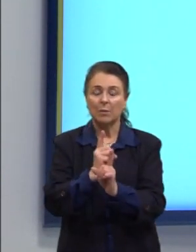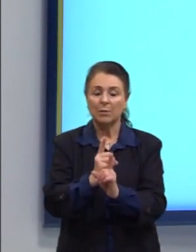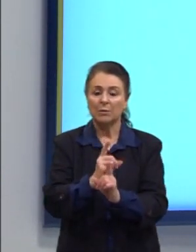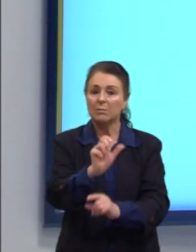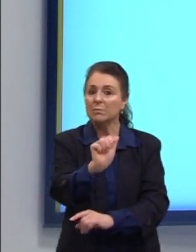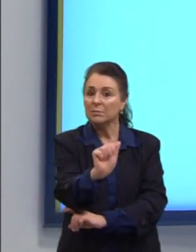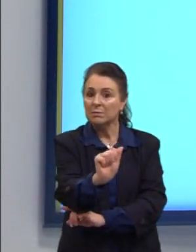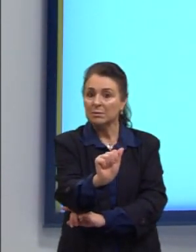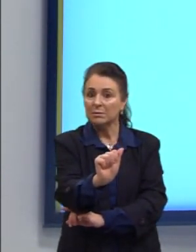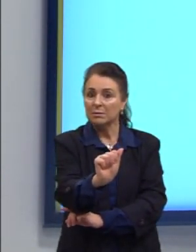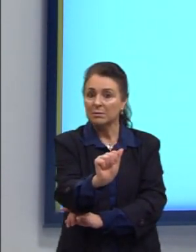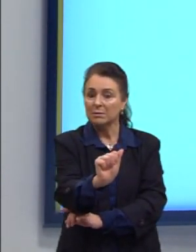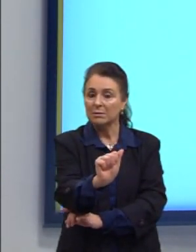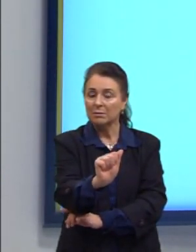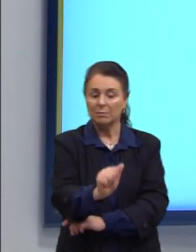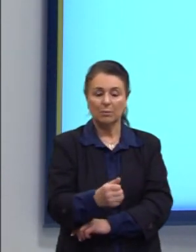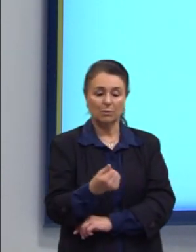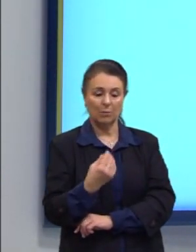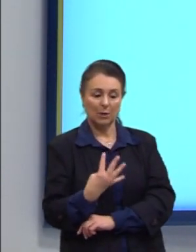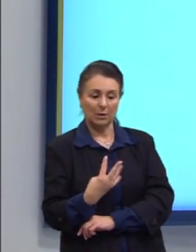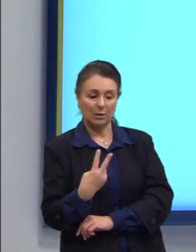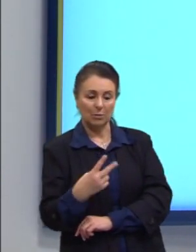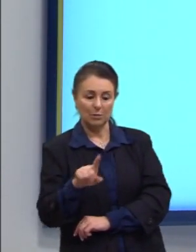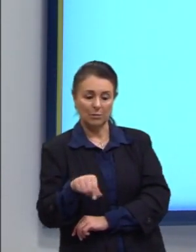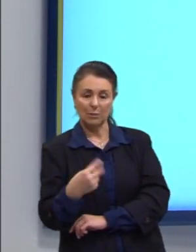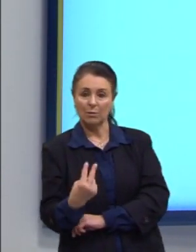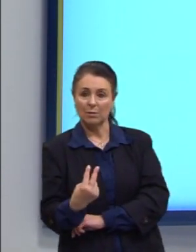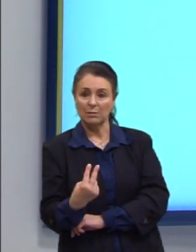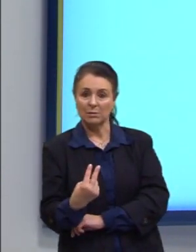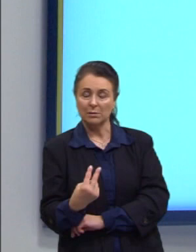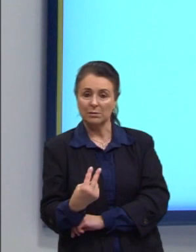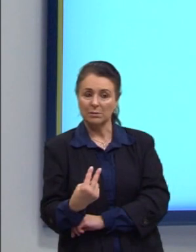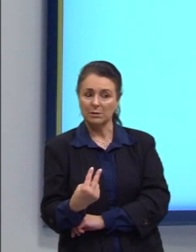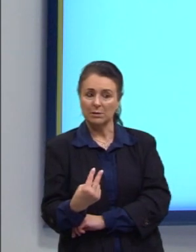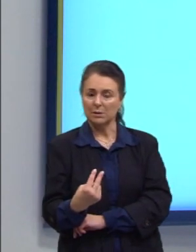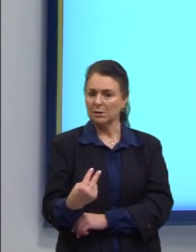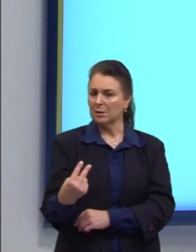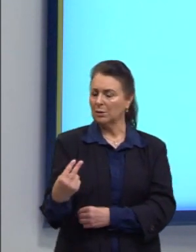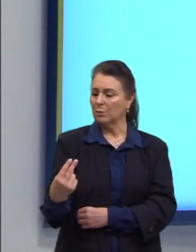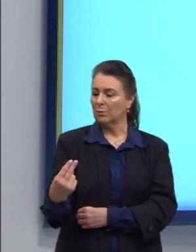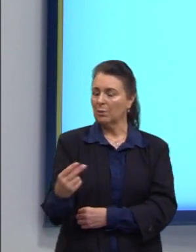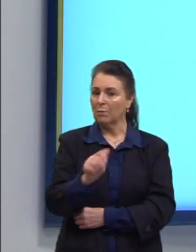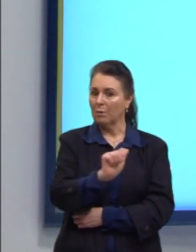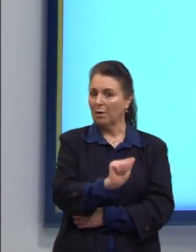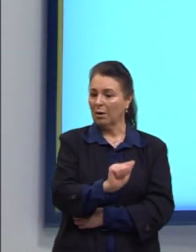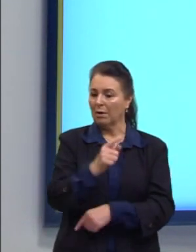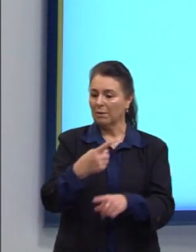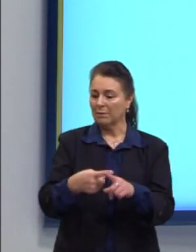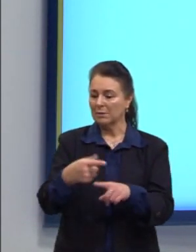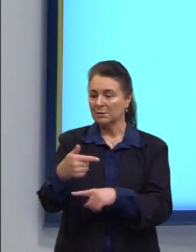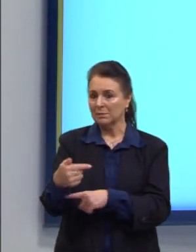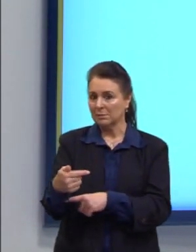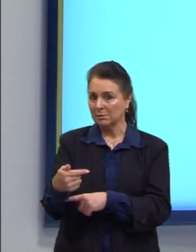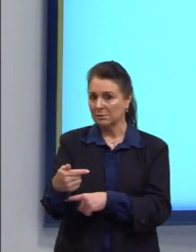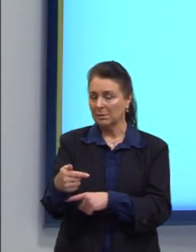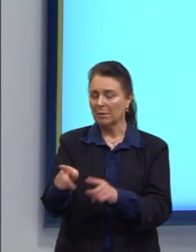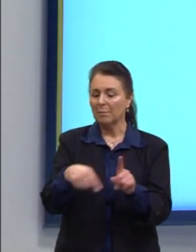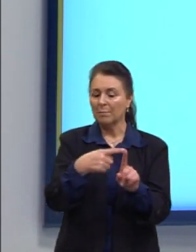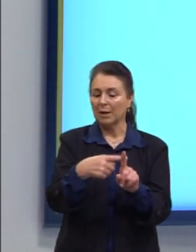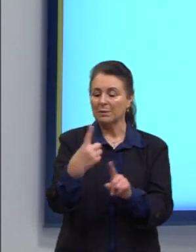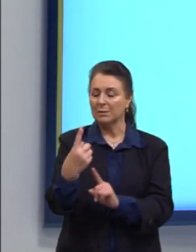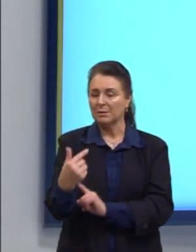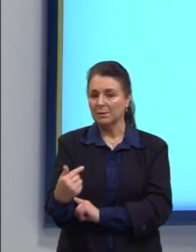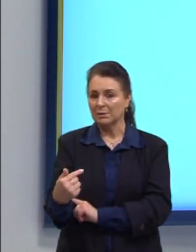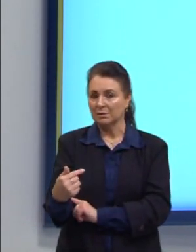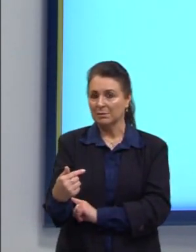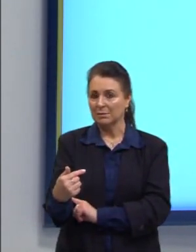A, né? Então, 42,2 é igual ao A vezes 7 mais 17.